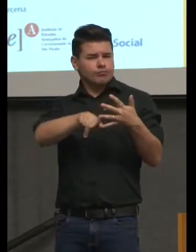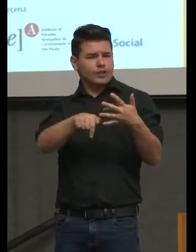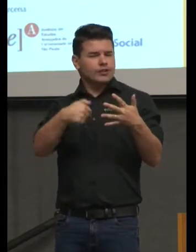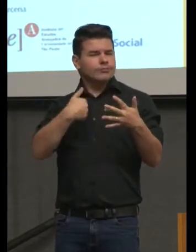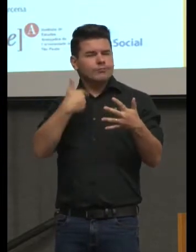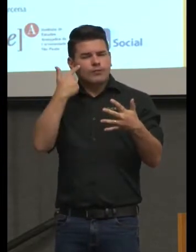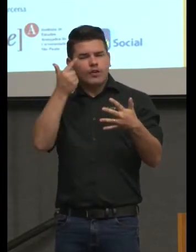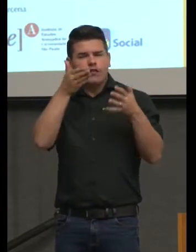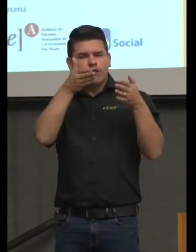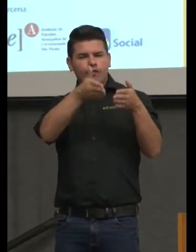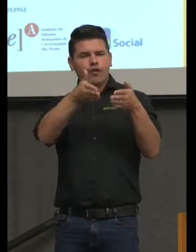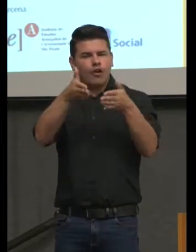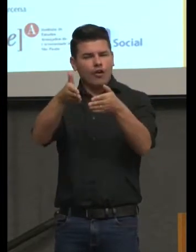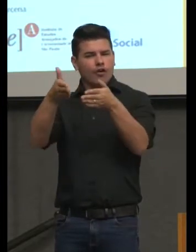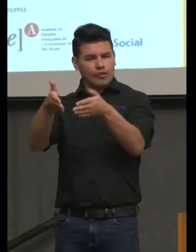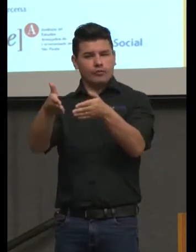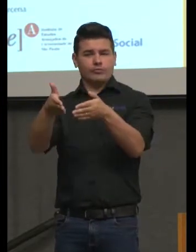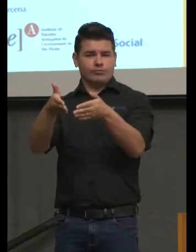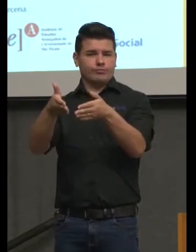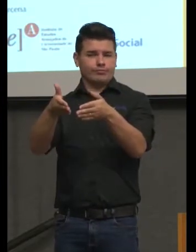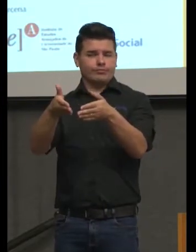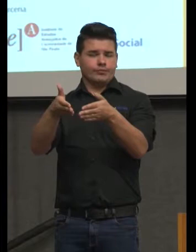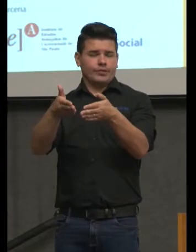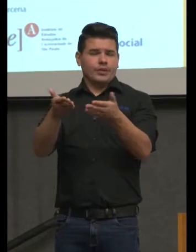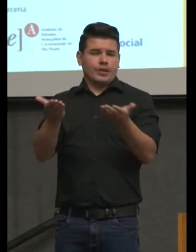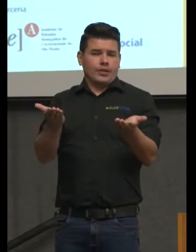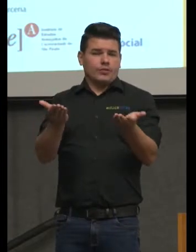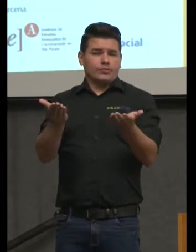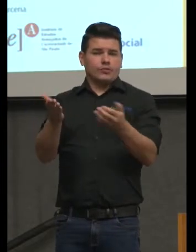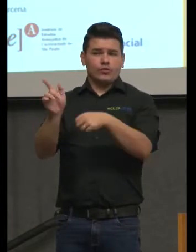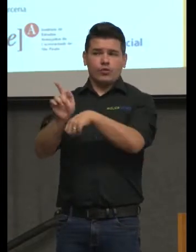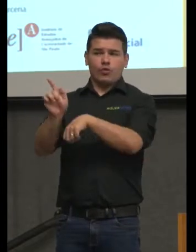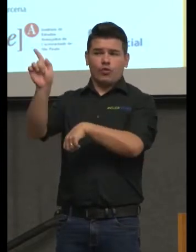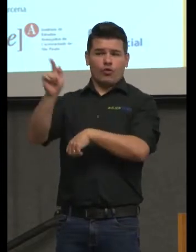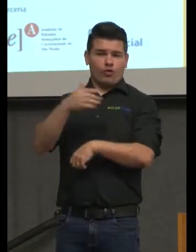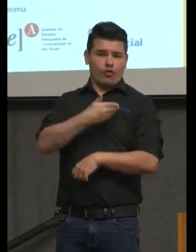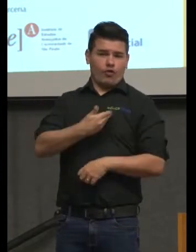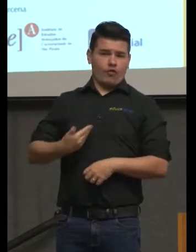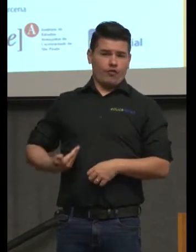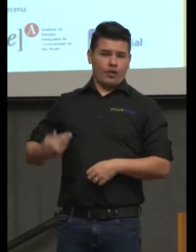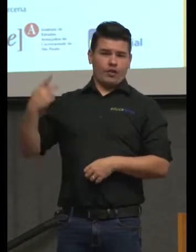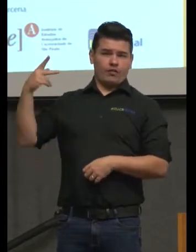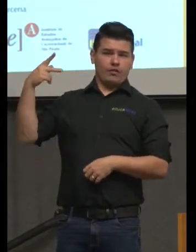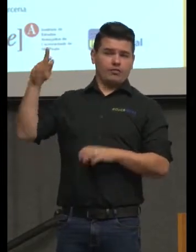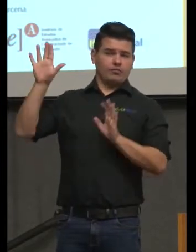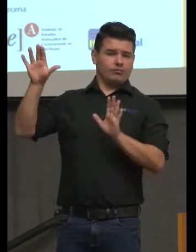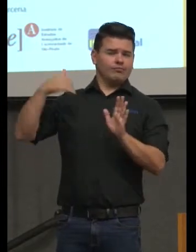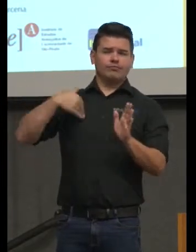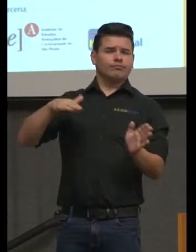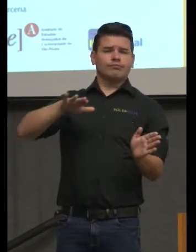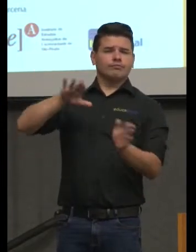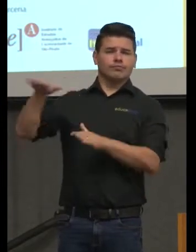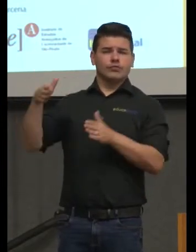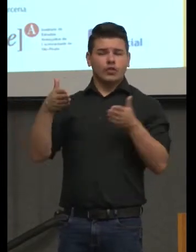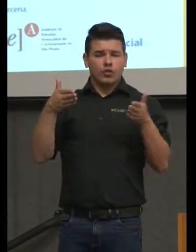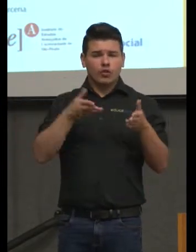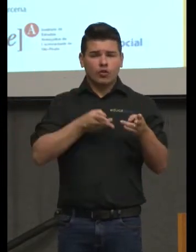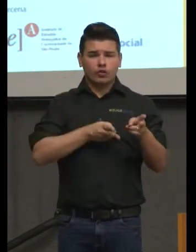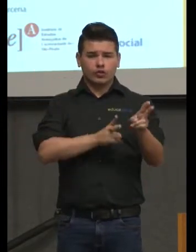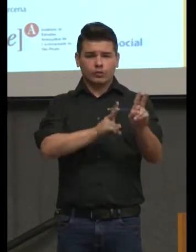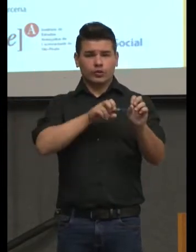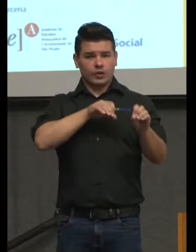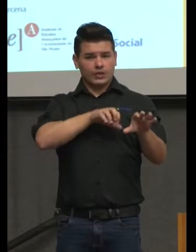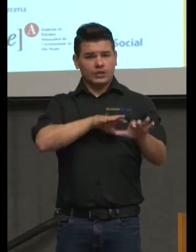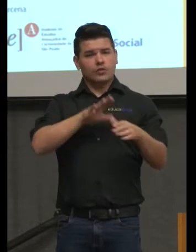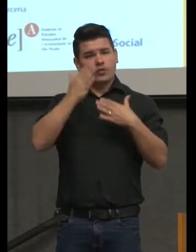e que independem do governante até de plantão. Agradecemos mais uma vez a presença de todos,